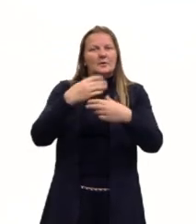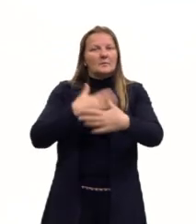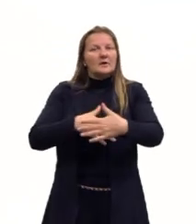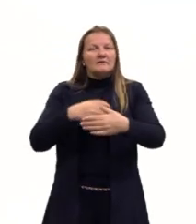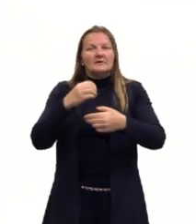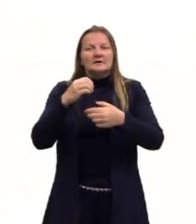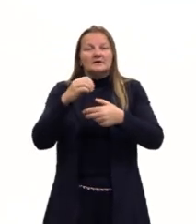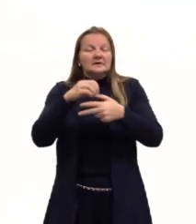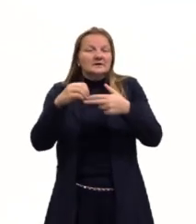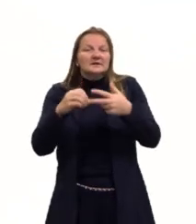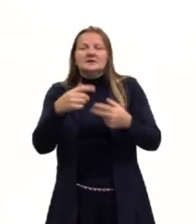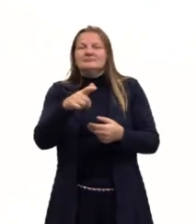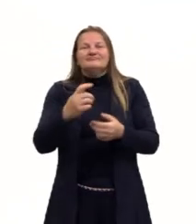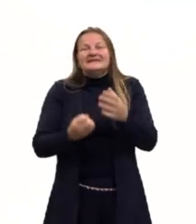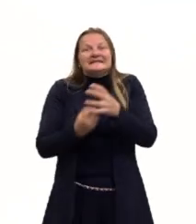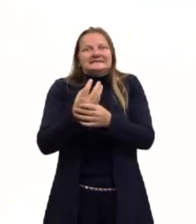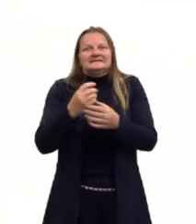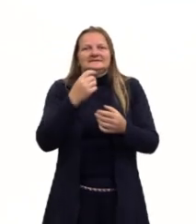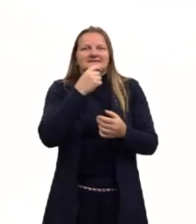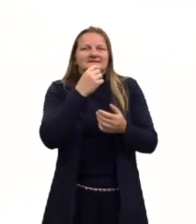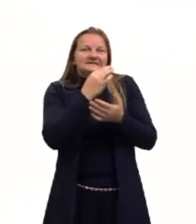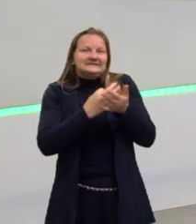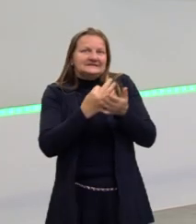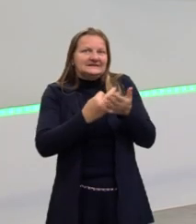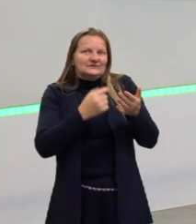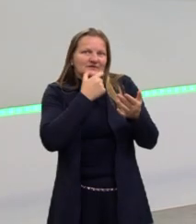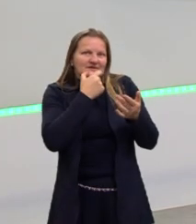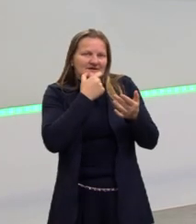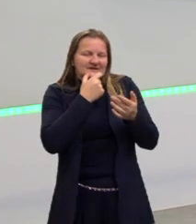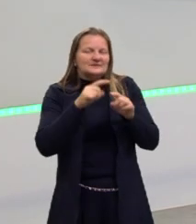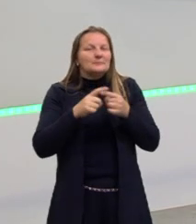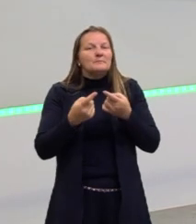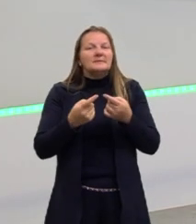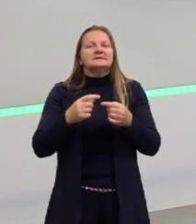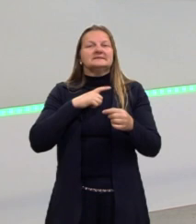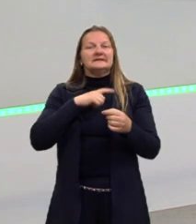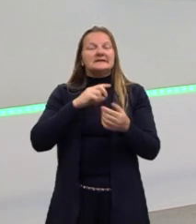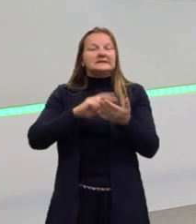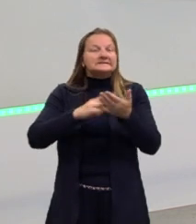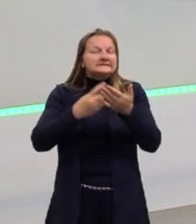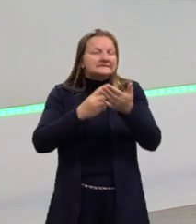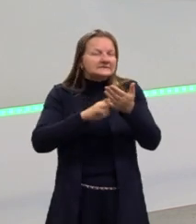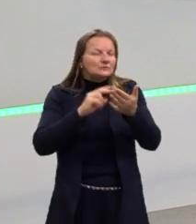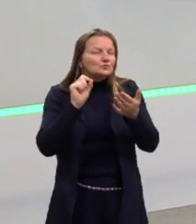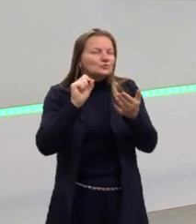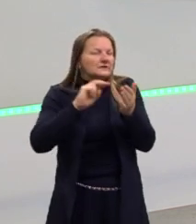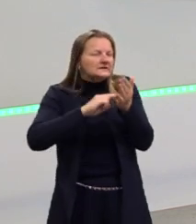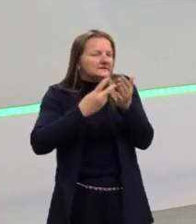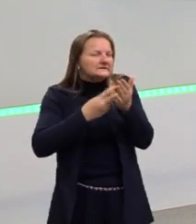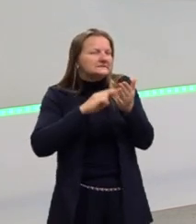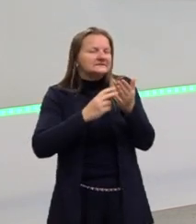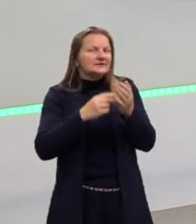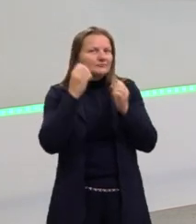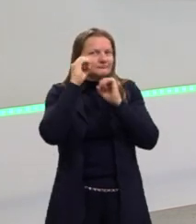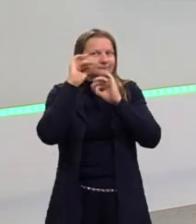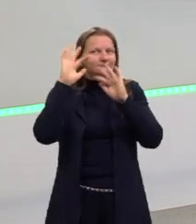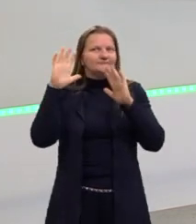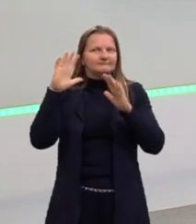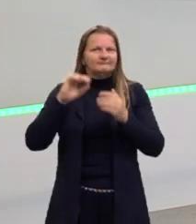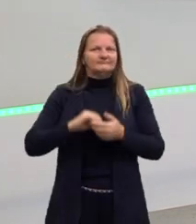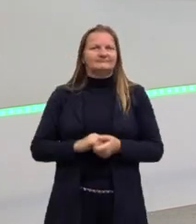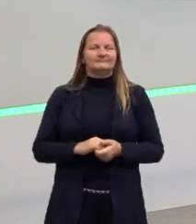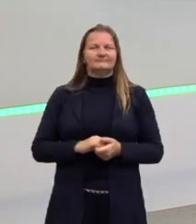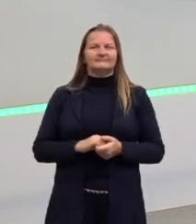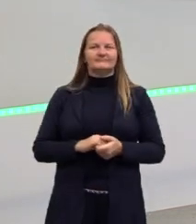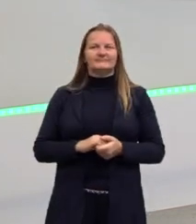Enem nós não criamos textos, mas nós interpretamos, então nós precisamos dessas palavrinhas para fazermos essas interpretações.